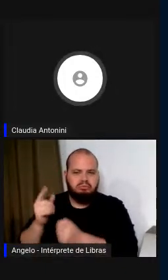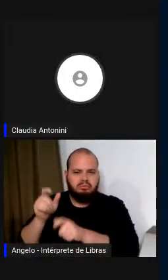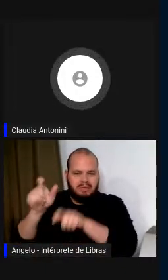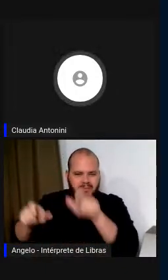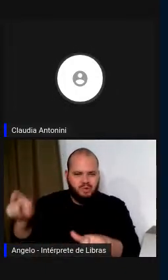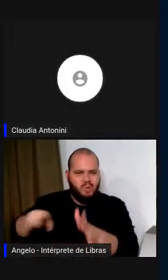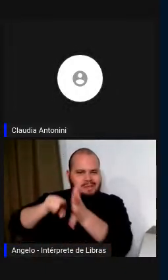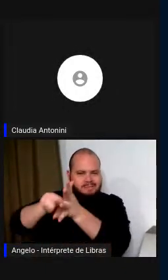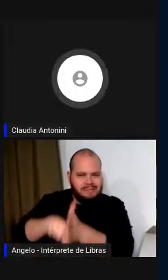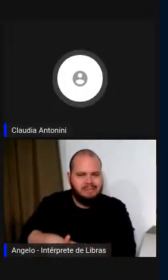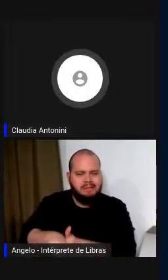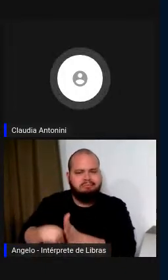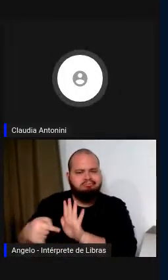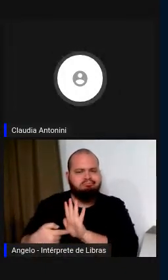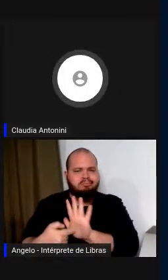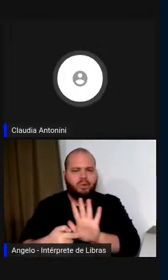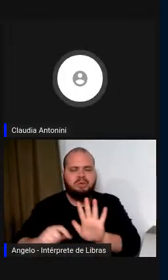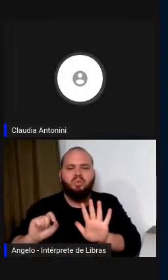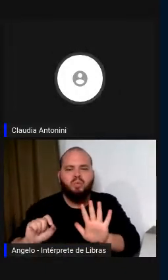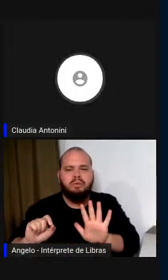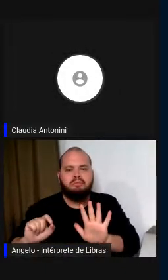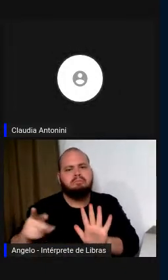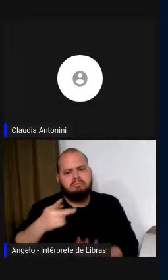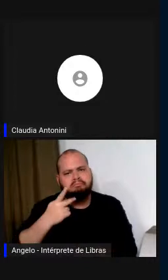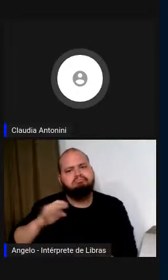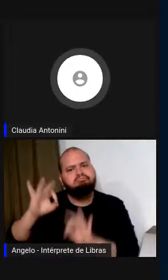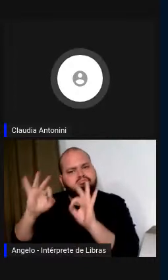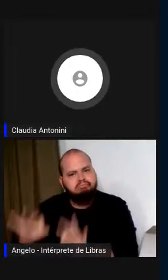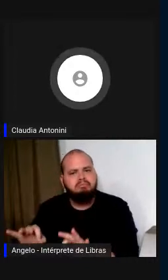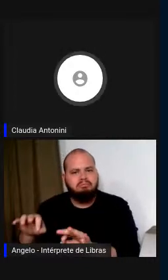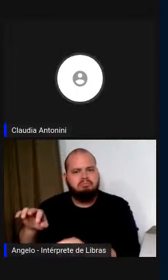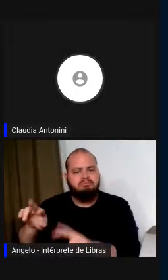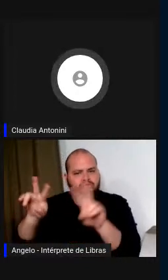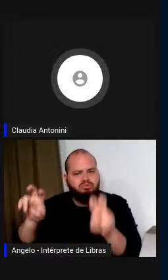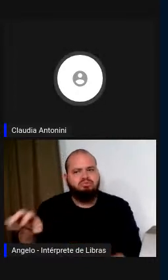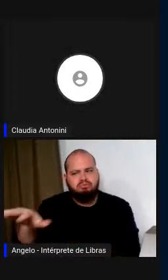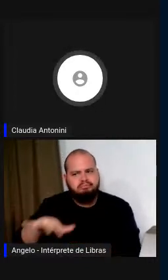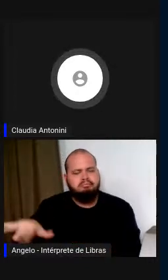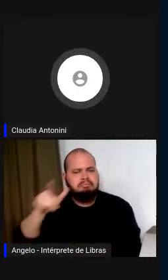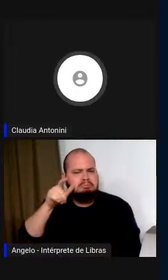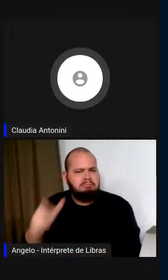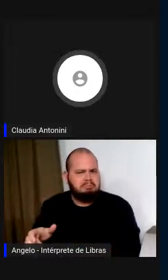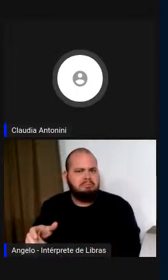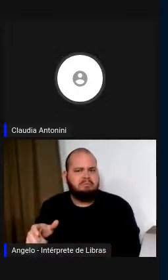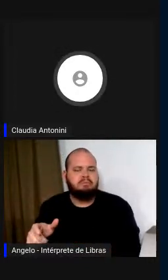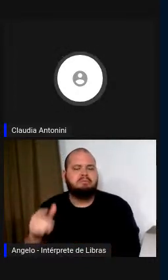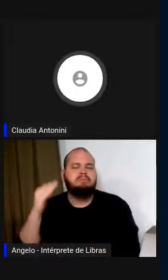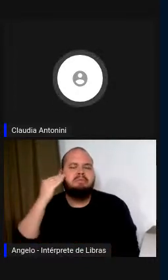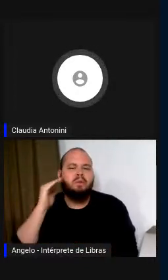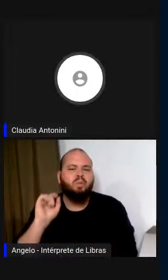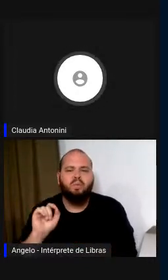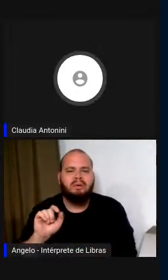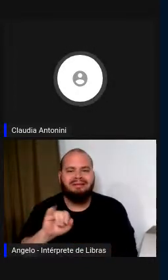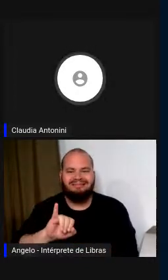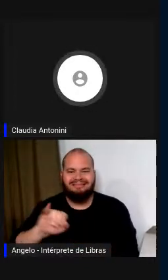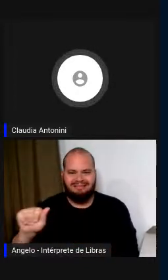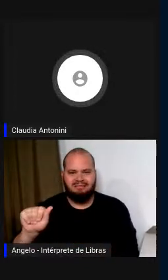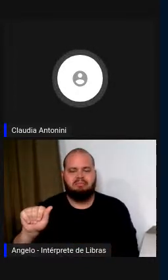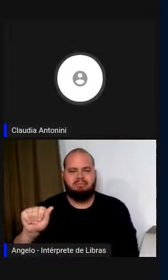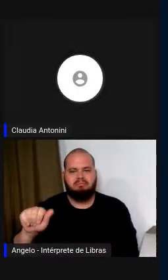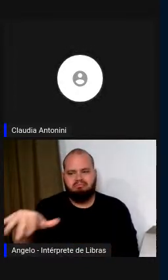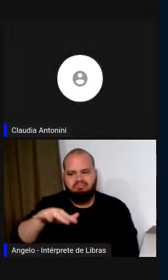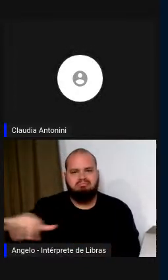forma muito precisa e interessante. Entender que a inteligência artificial para